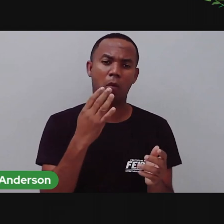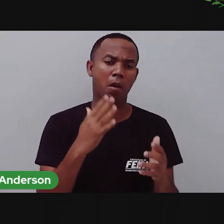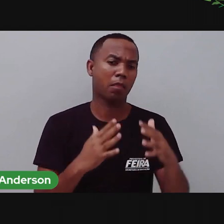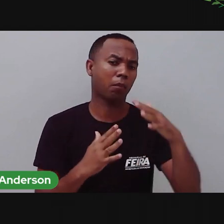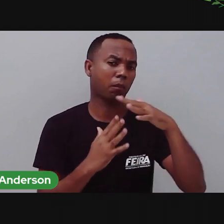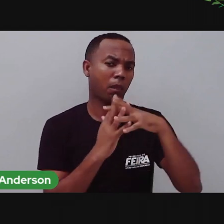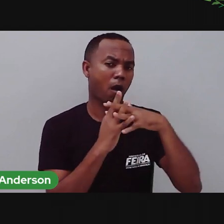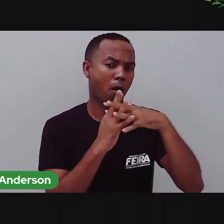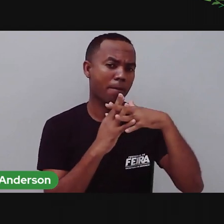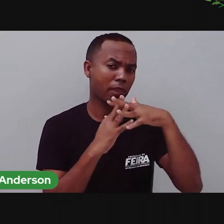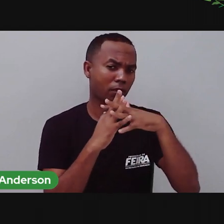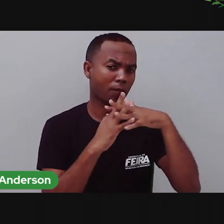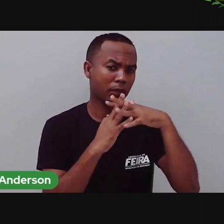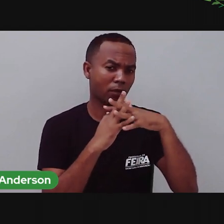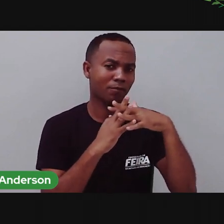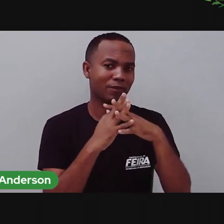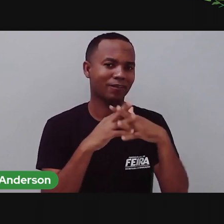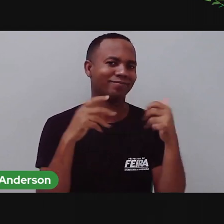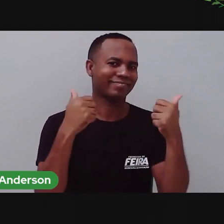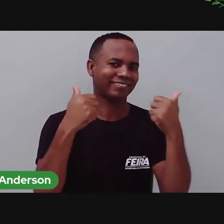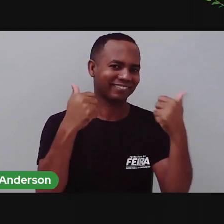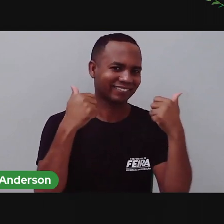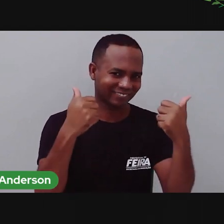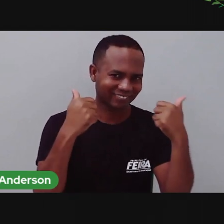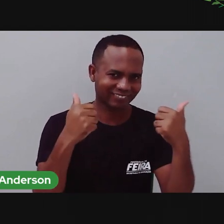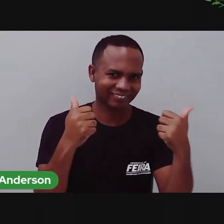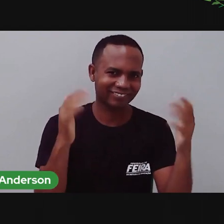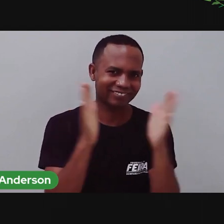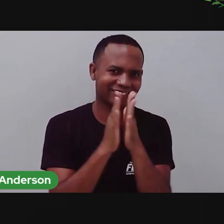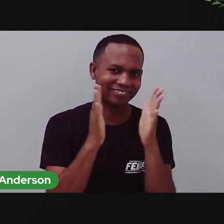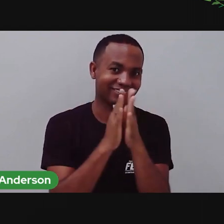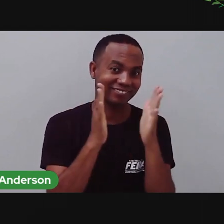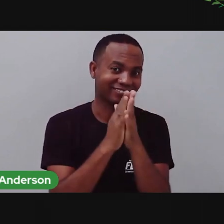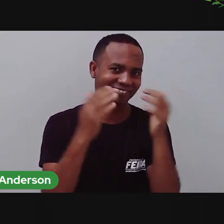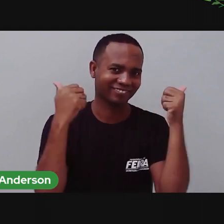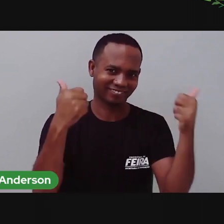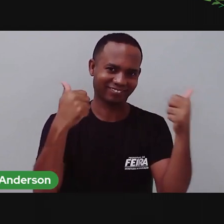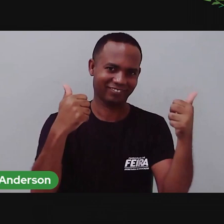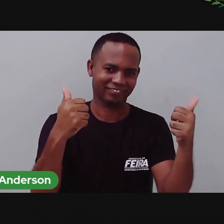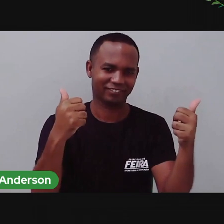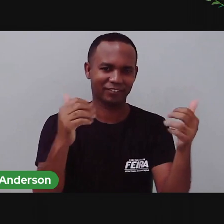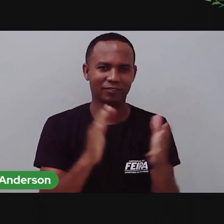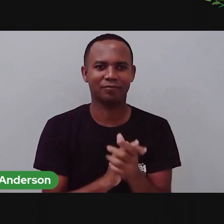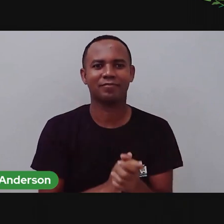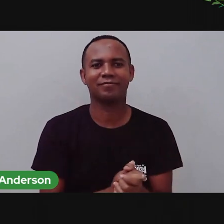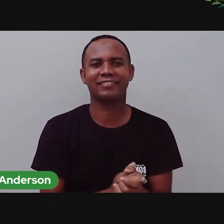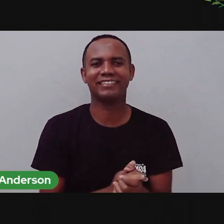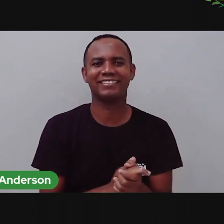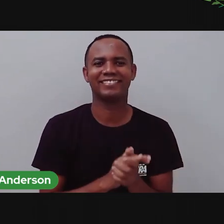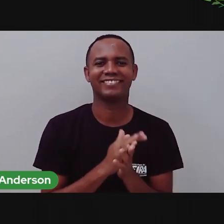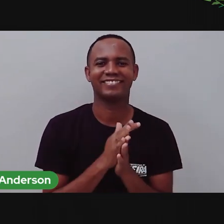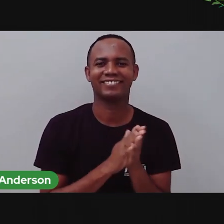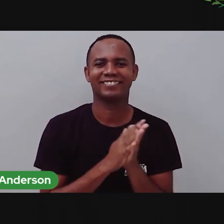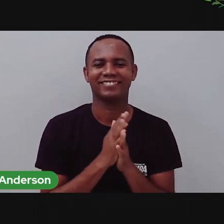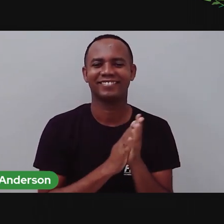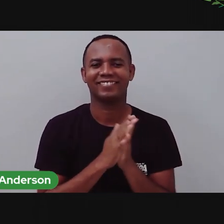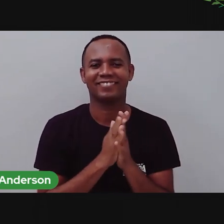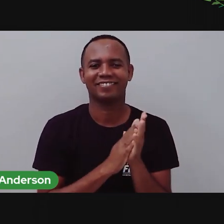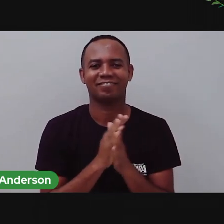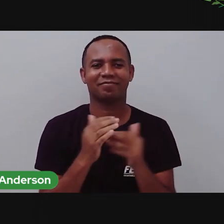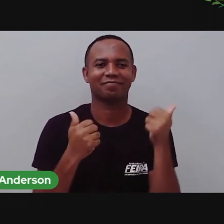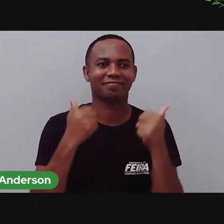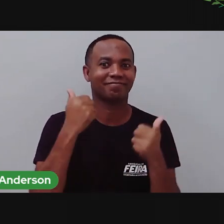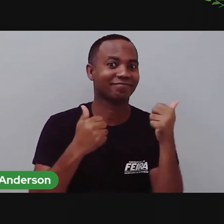tá show! Animado, Anderson? Anderson tá animado. Lembre-se que Anderson ganhou na Mega Sena, né, porque tanta animação,